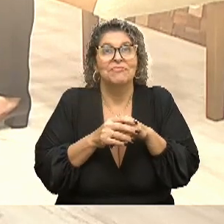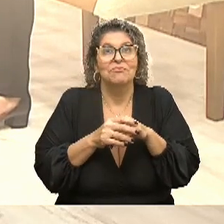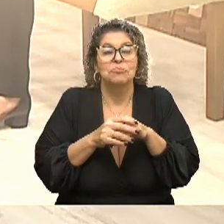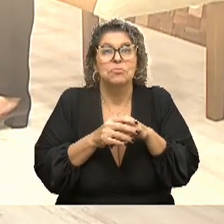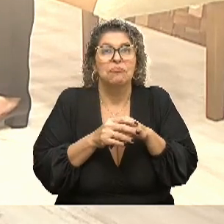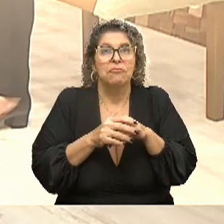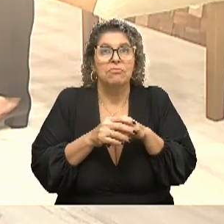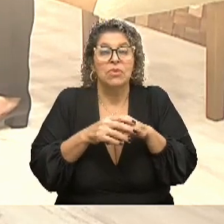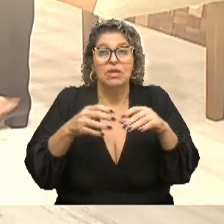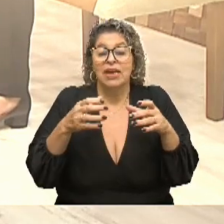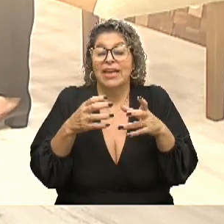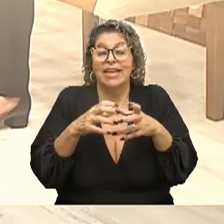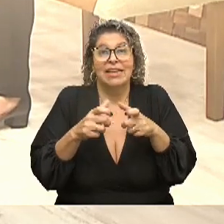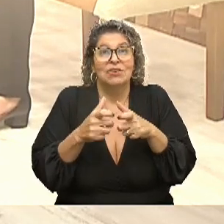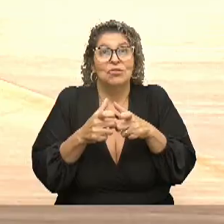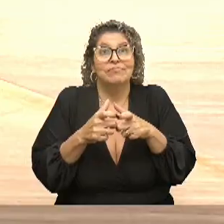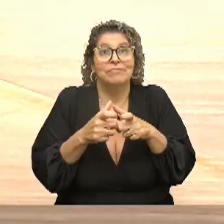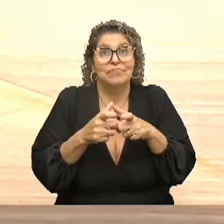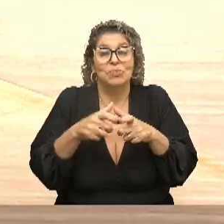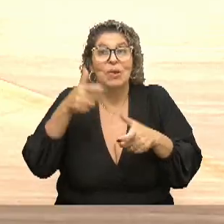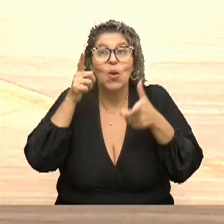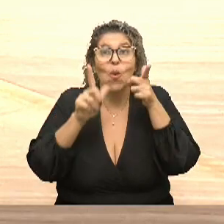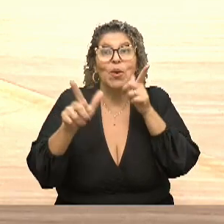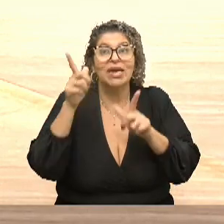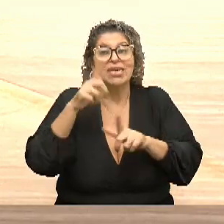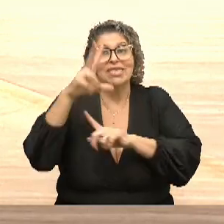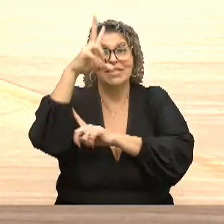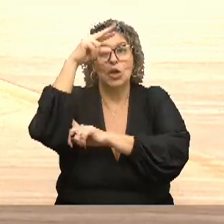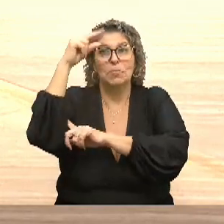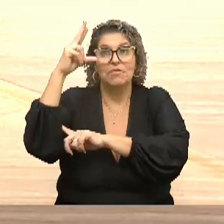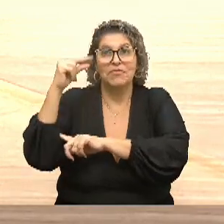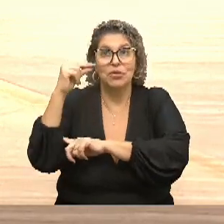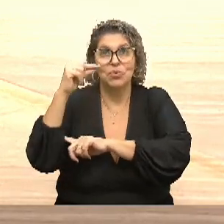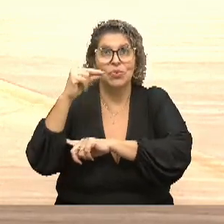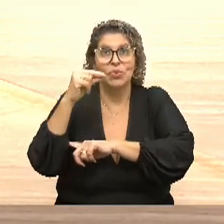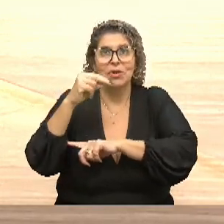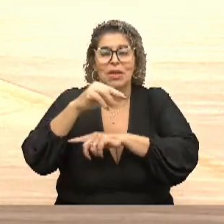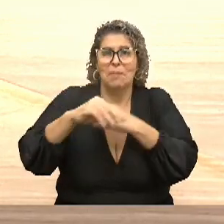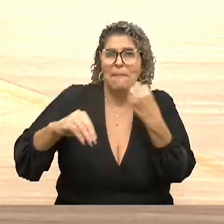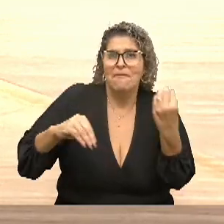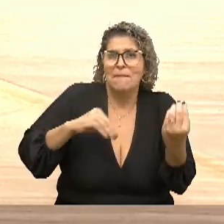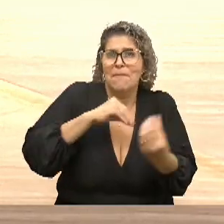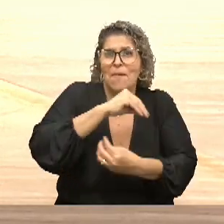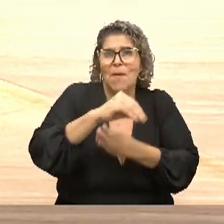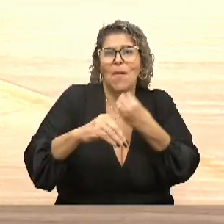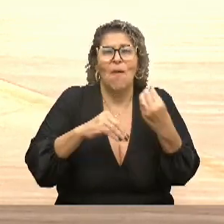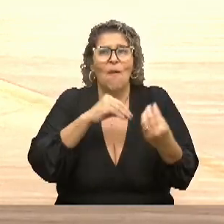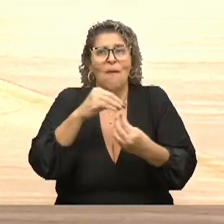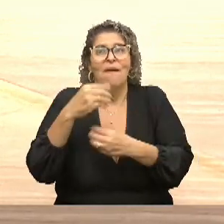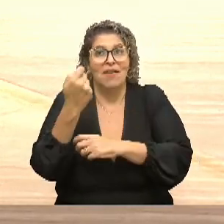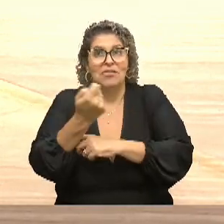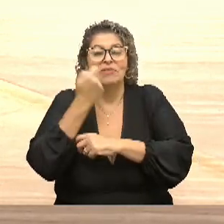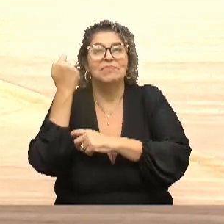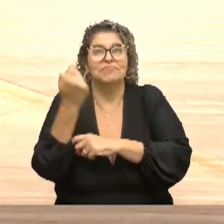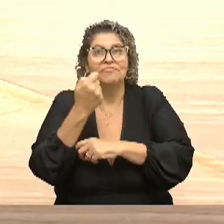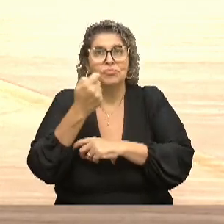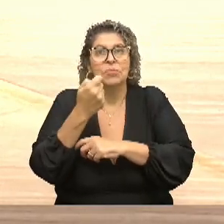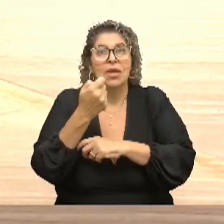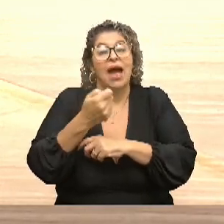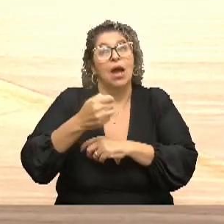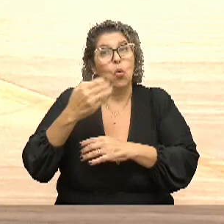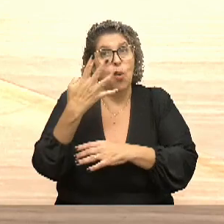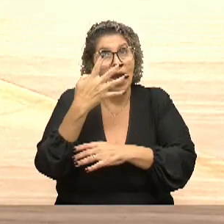É uma grande conquista da prefeitura. Todos nós envolvidos no Moab Rio Grande do Sul. Há quatro anos eu estive com